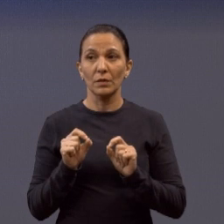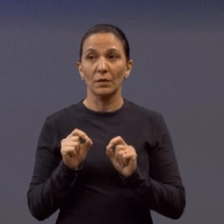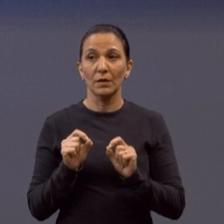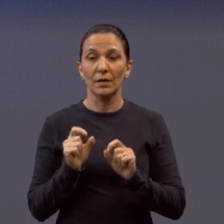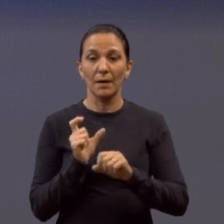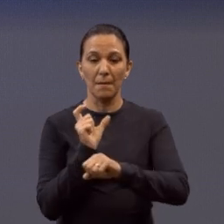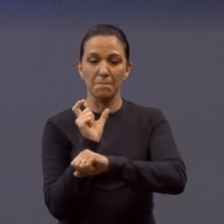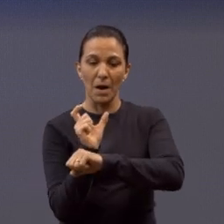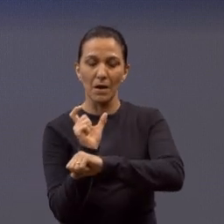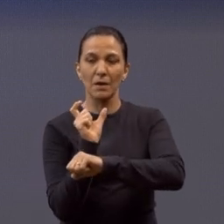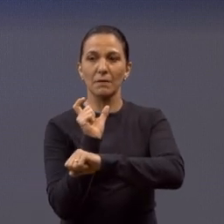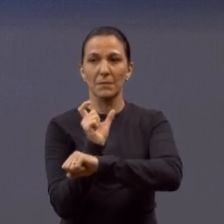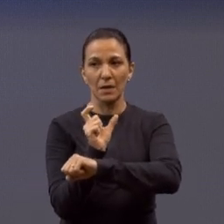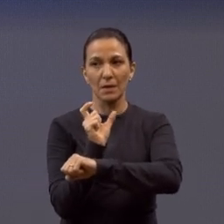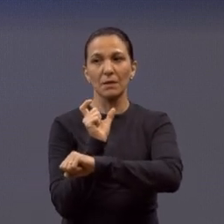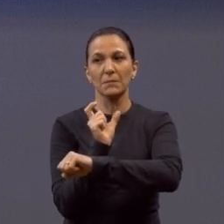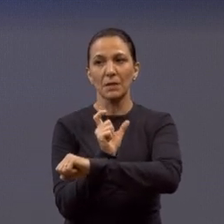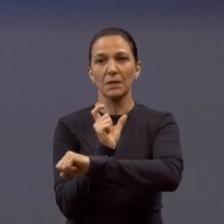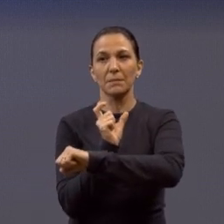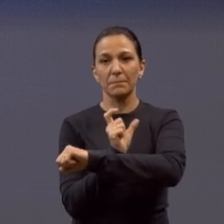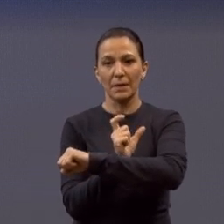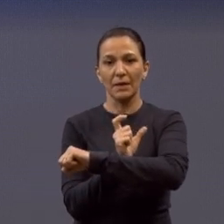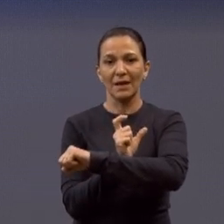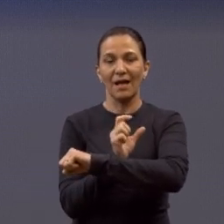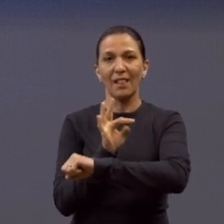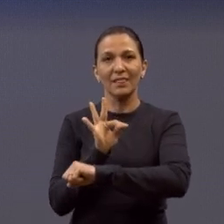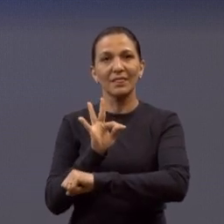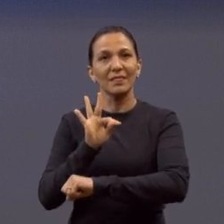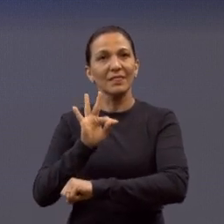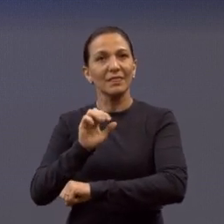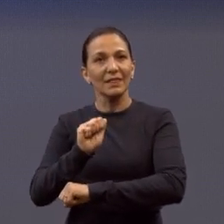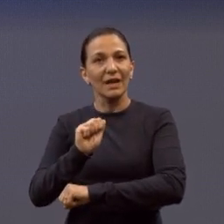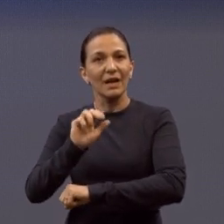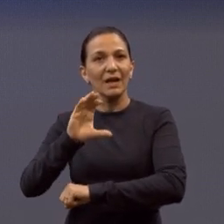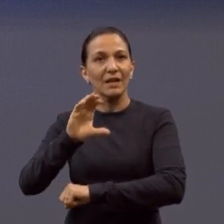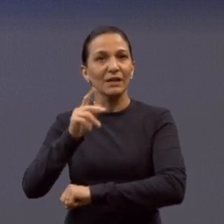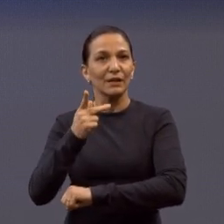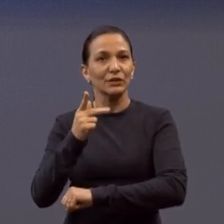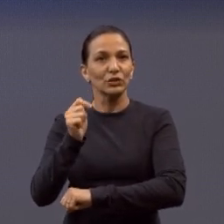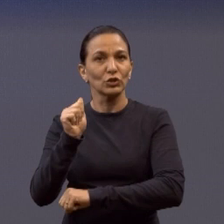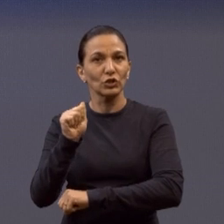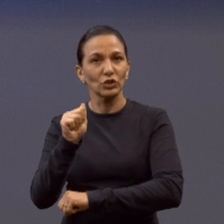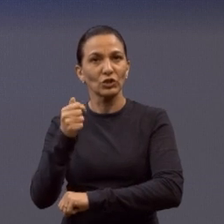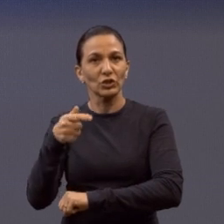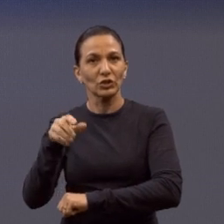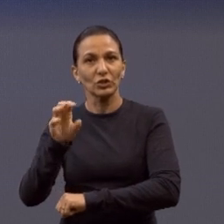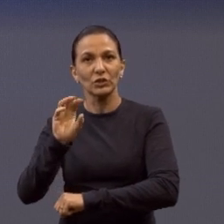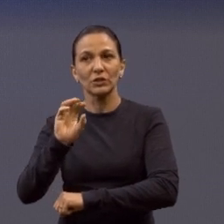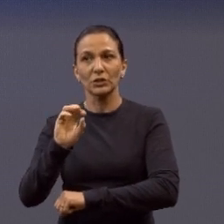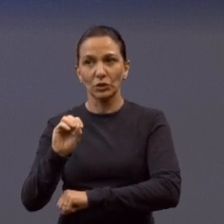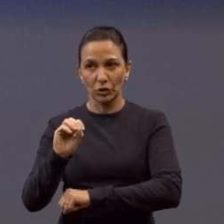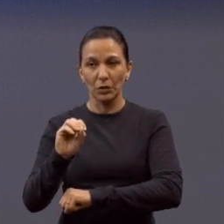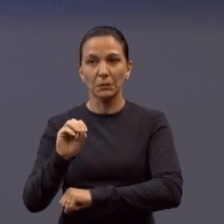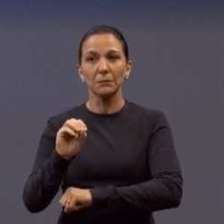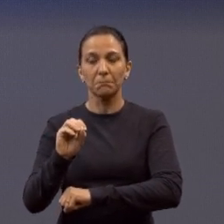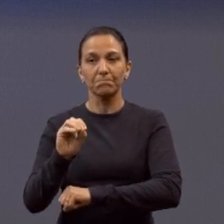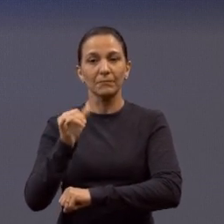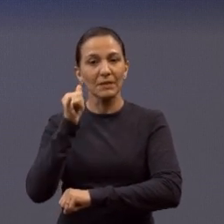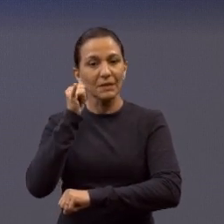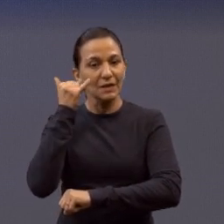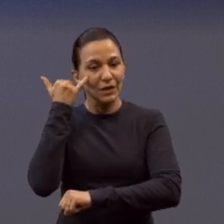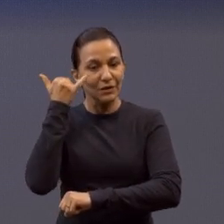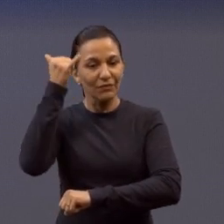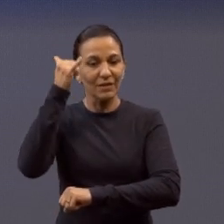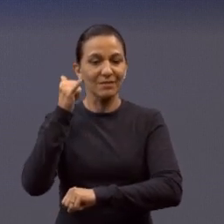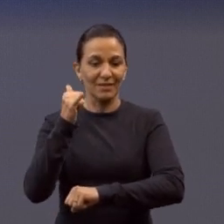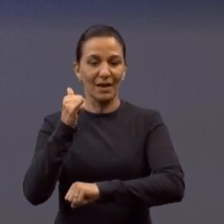a cada um metro. Para dificultar, ele não está cortando esse divisor de fluxo, já entra